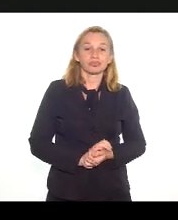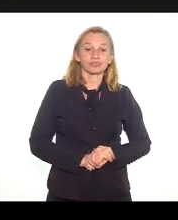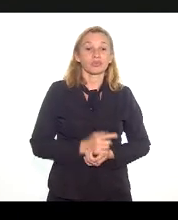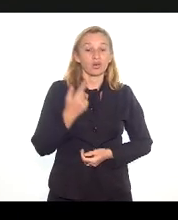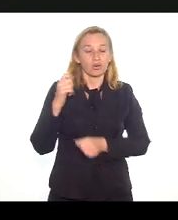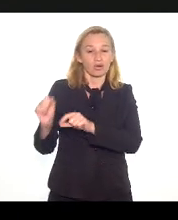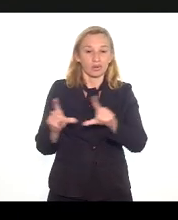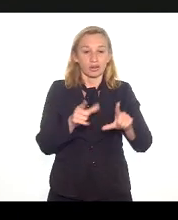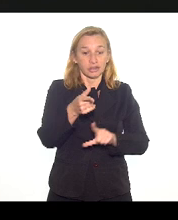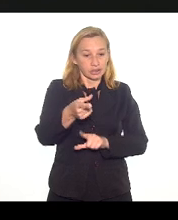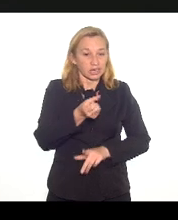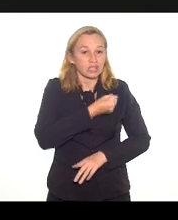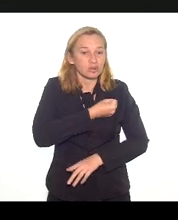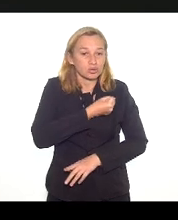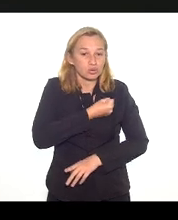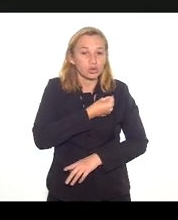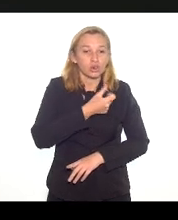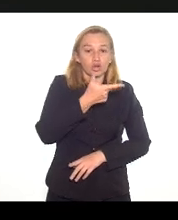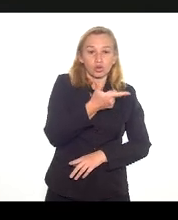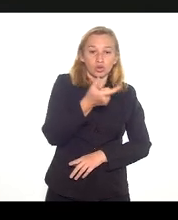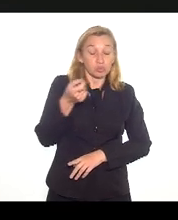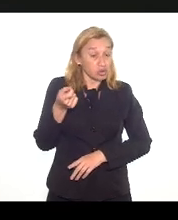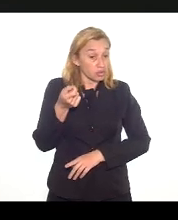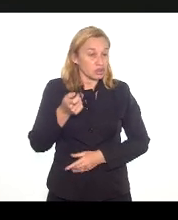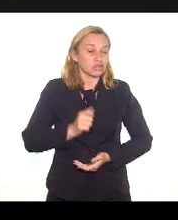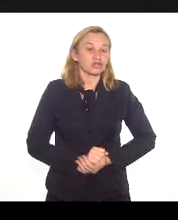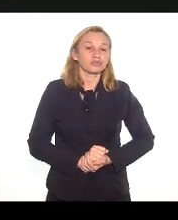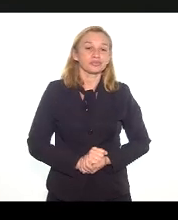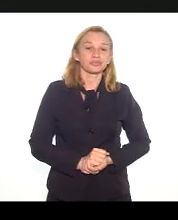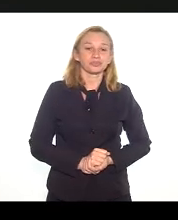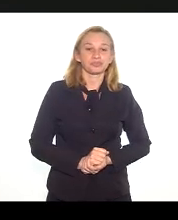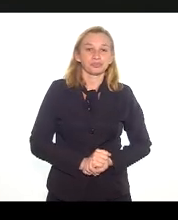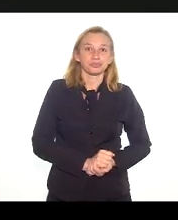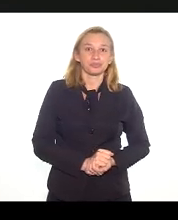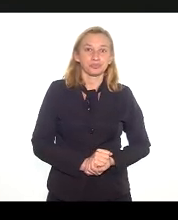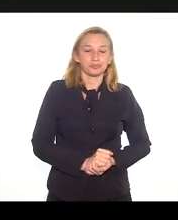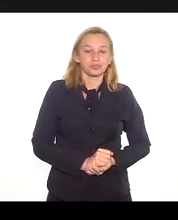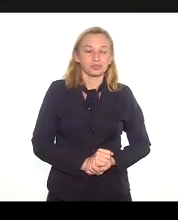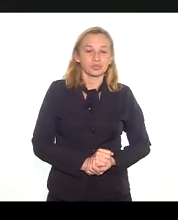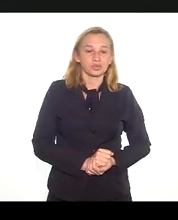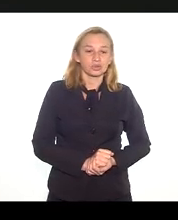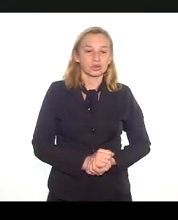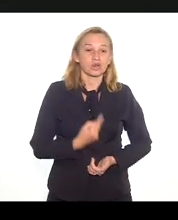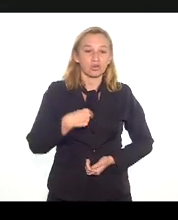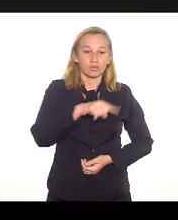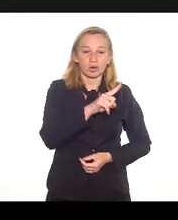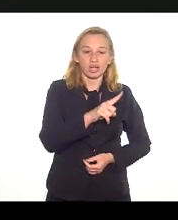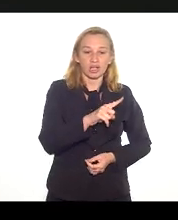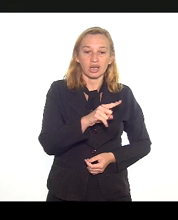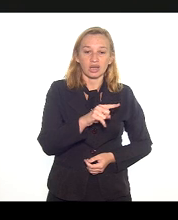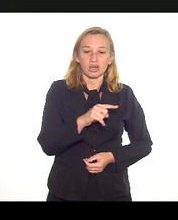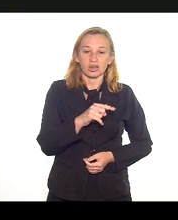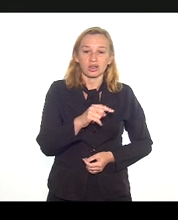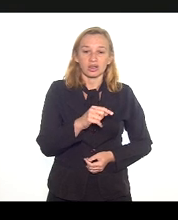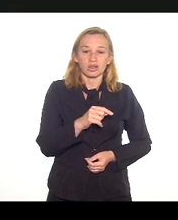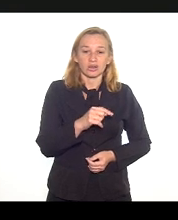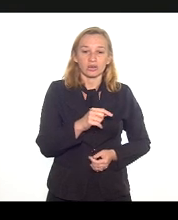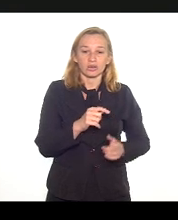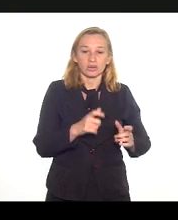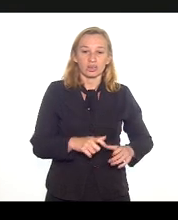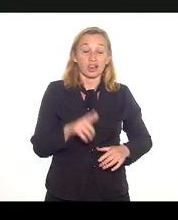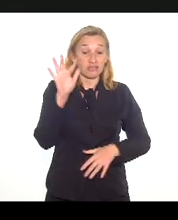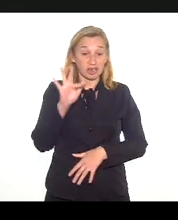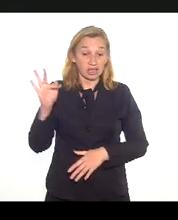Esses são os dados para 2020. Nós fomos à unidade federativa que mais perdeu emprego